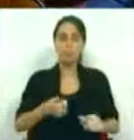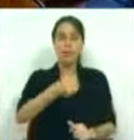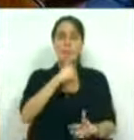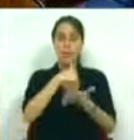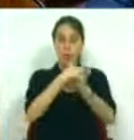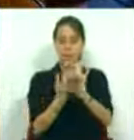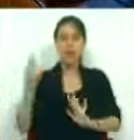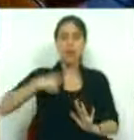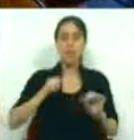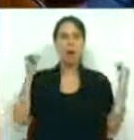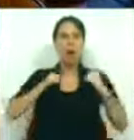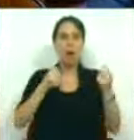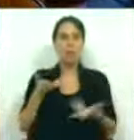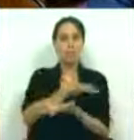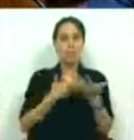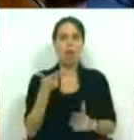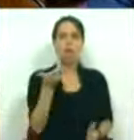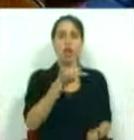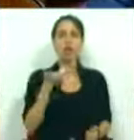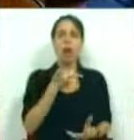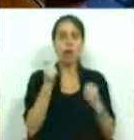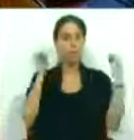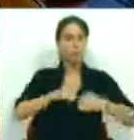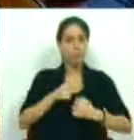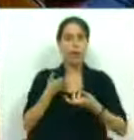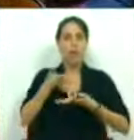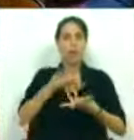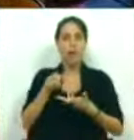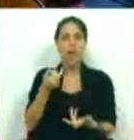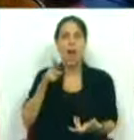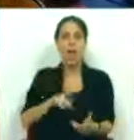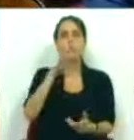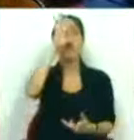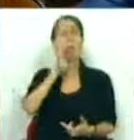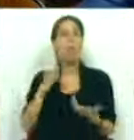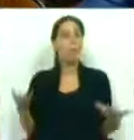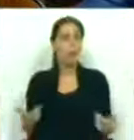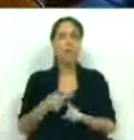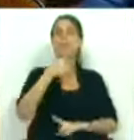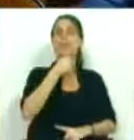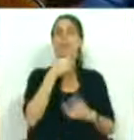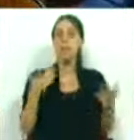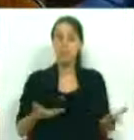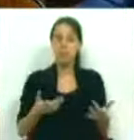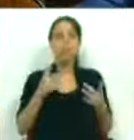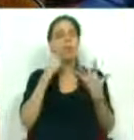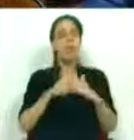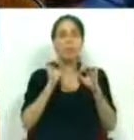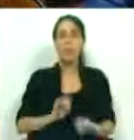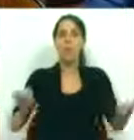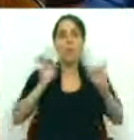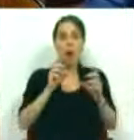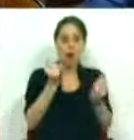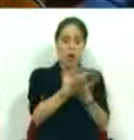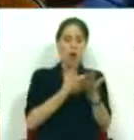impostas pelo Memorando de Entendimento com a Troika, negociado pelo anterior Governo, determinam inestoravelmente